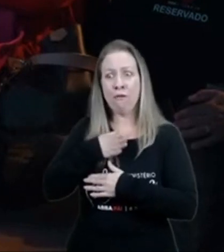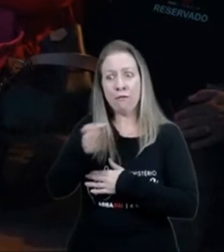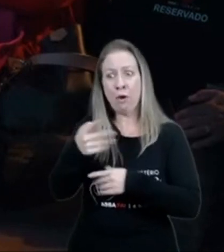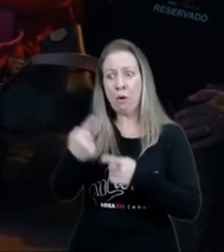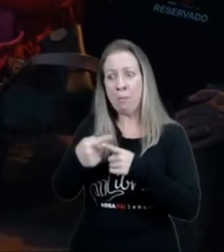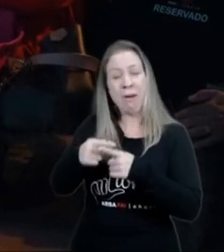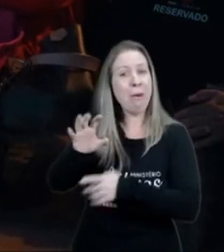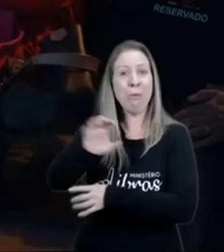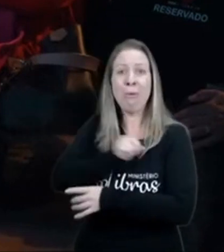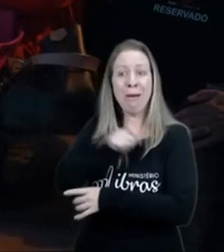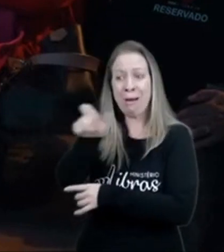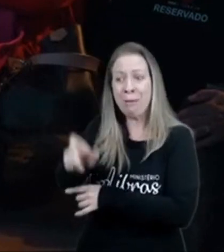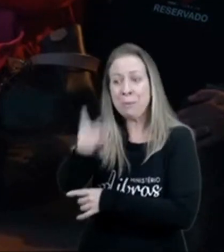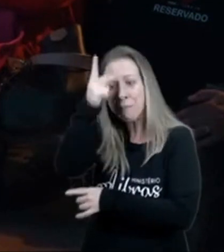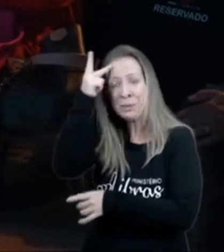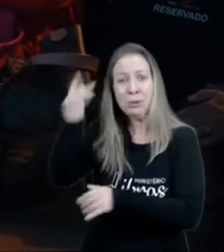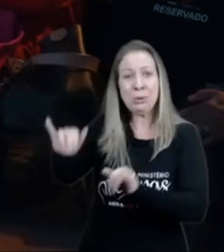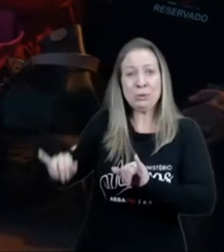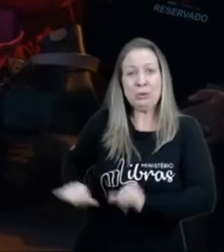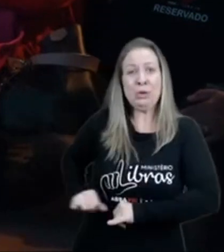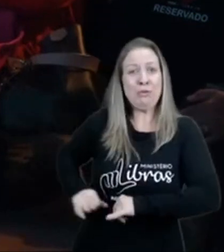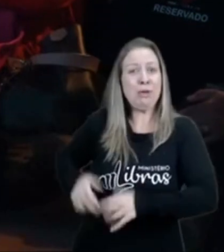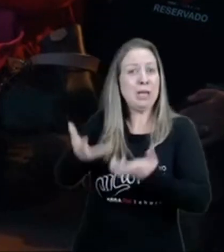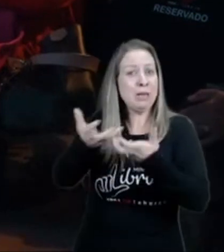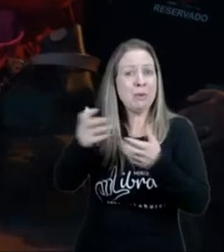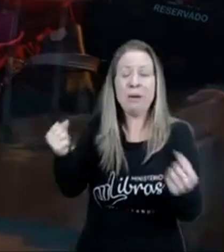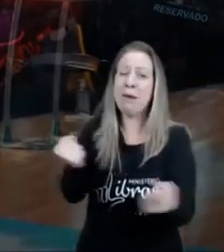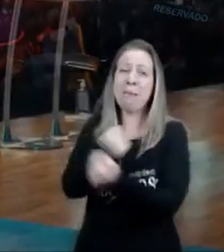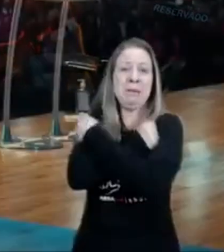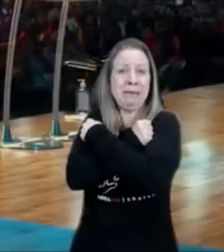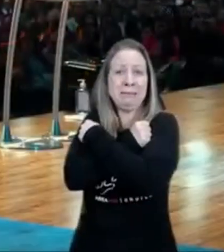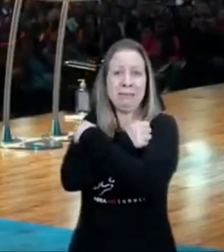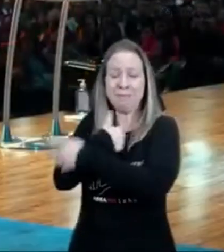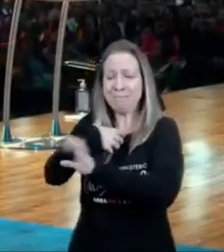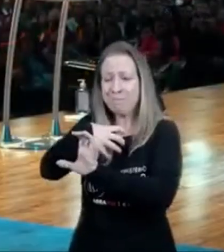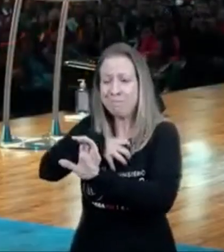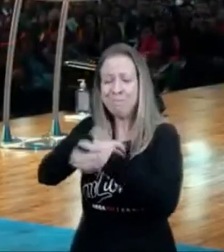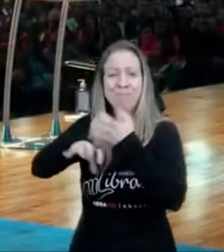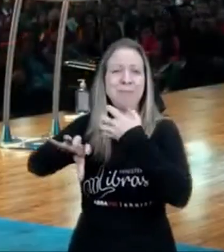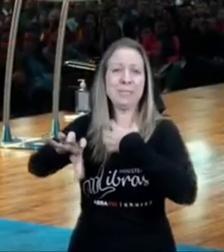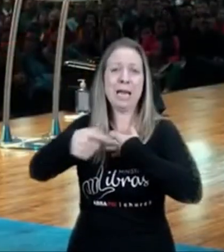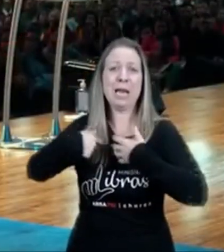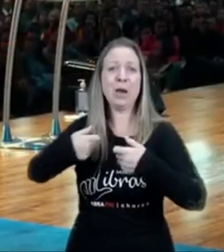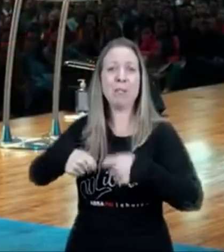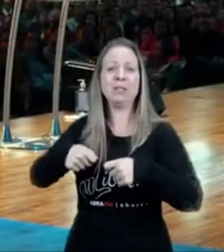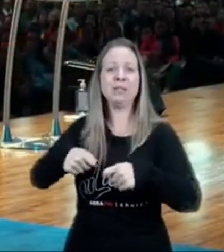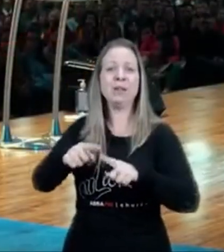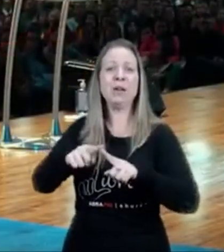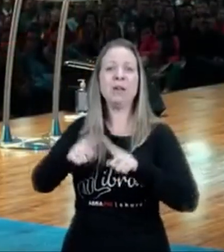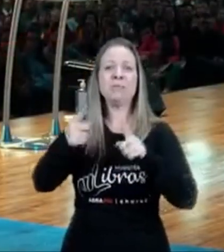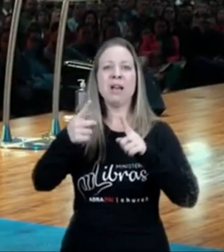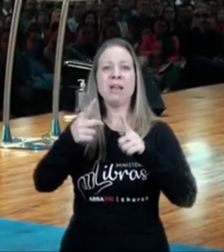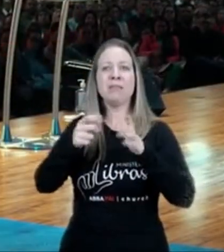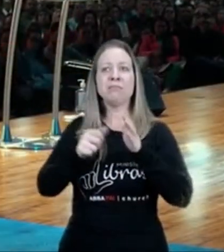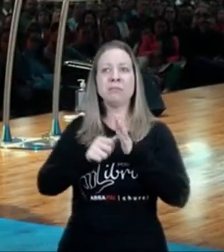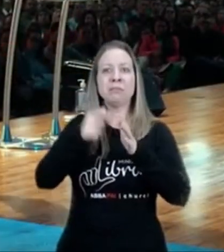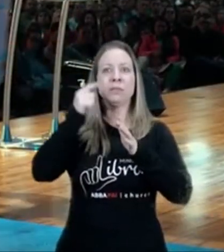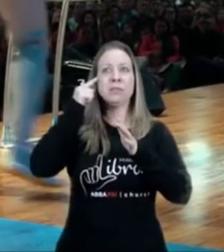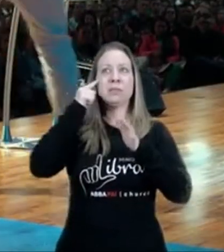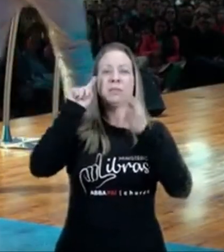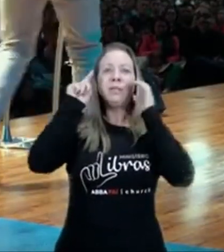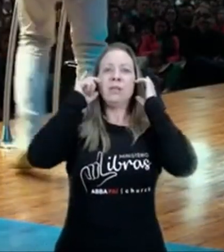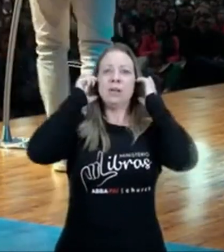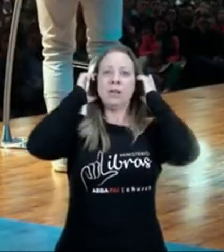vou porque eu quero ver ele, eu quero abraçar ele, mas eu, a minha tendência era, vou lá, porque eu sou pastor, eu tenho que